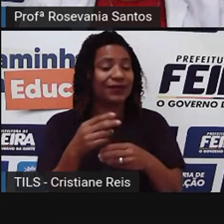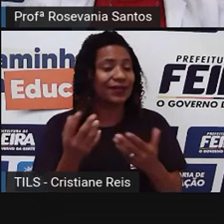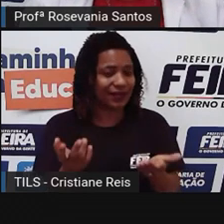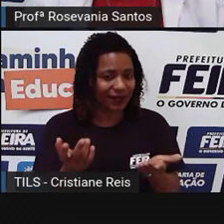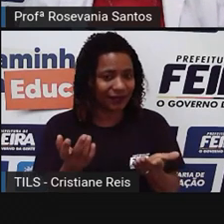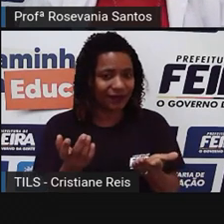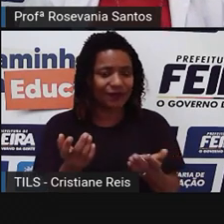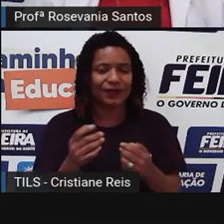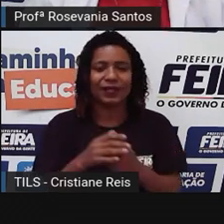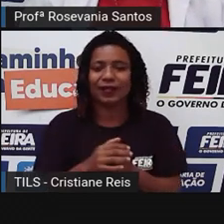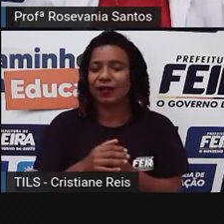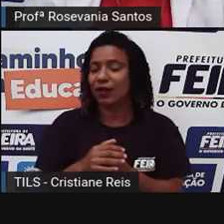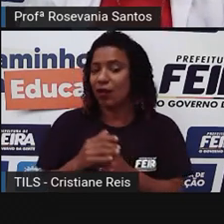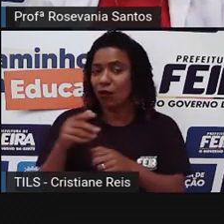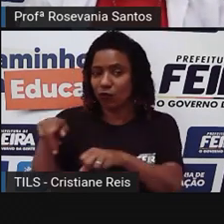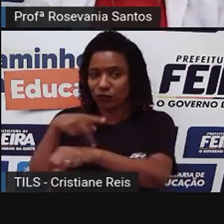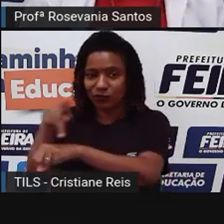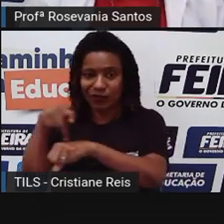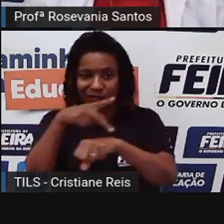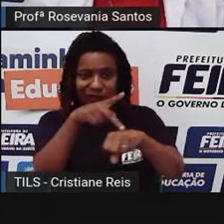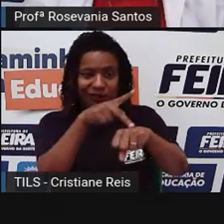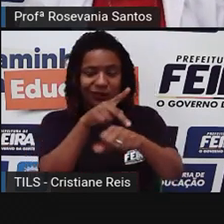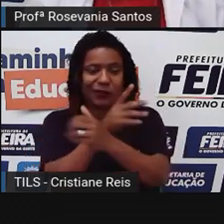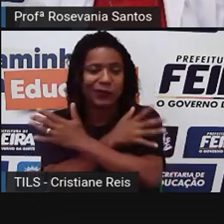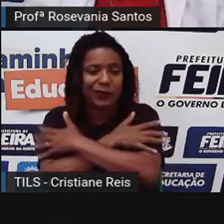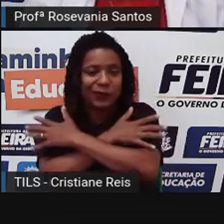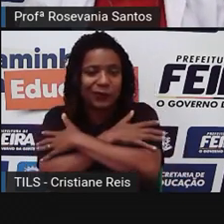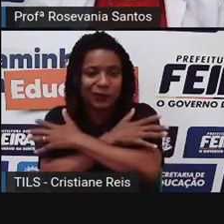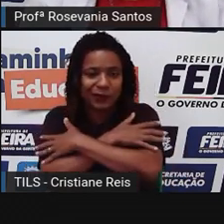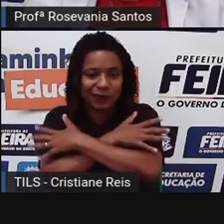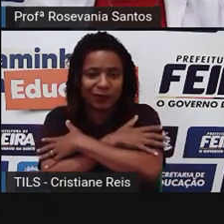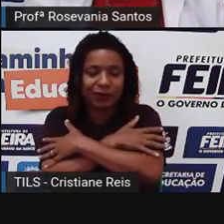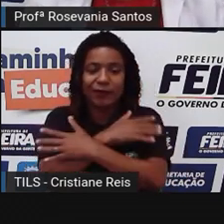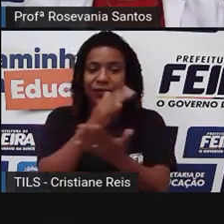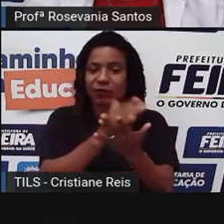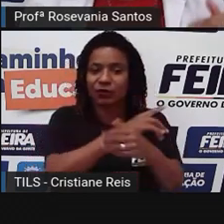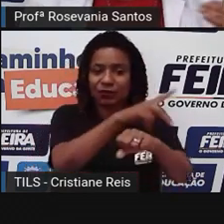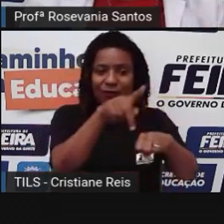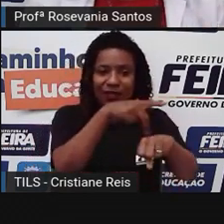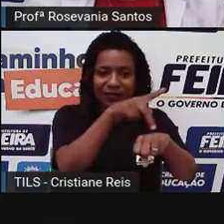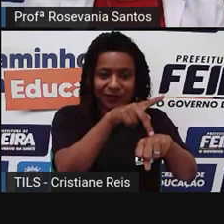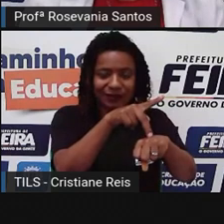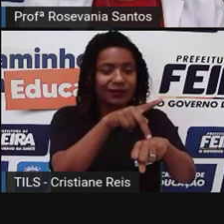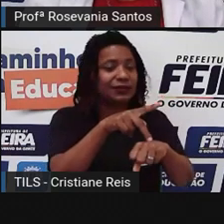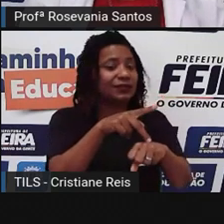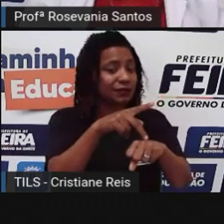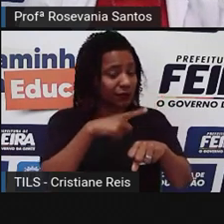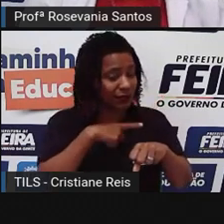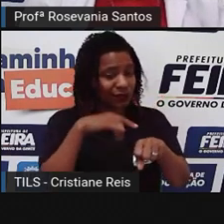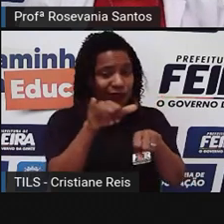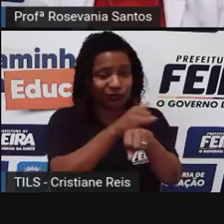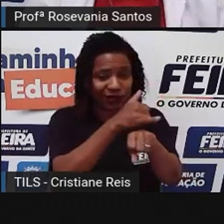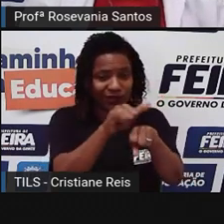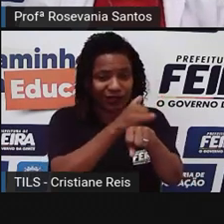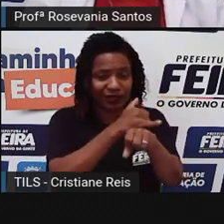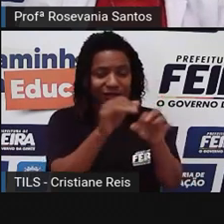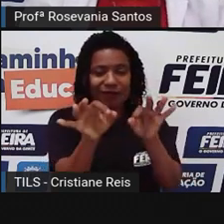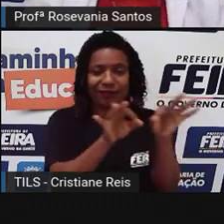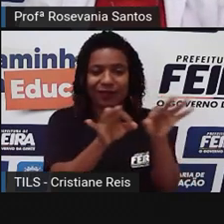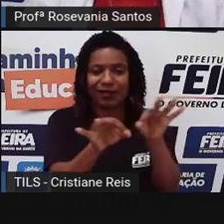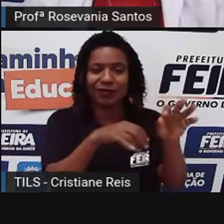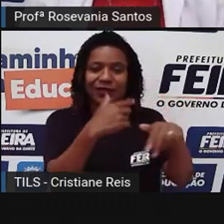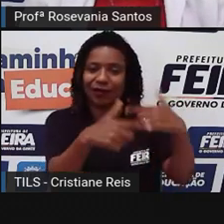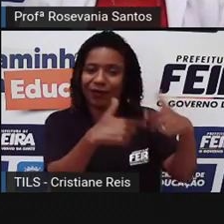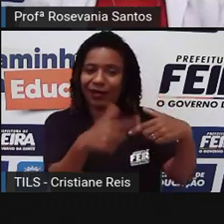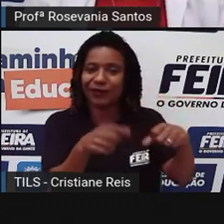desemprego. Já nessas nações o problema do desemprego ele quase não existe. Eu não vou dizer que não existe porque, né, de certa